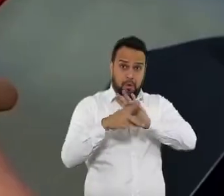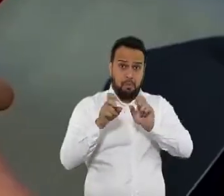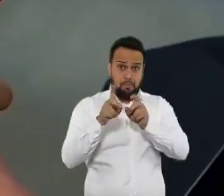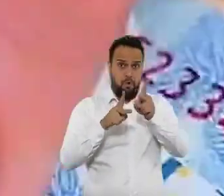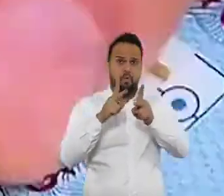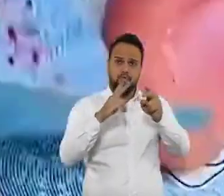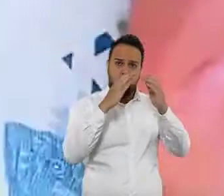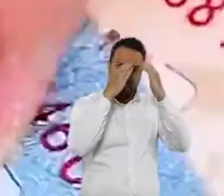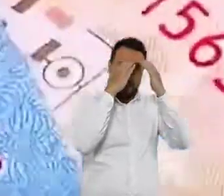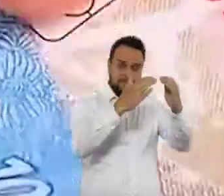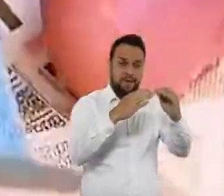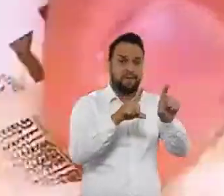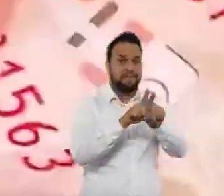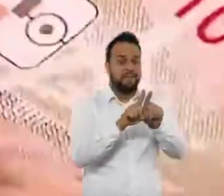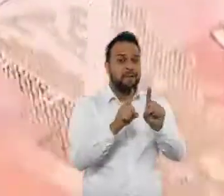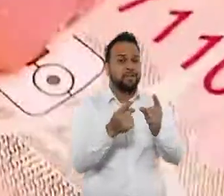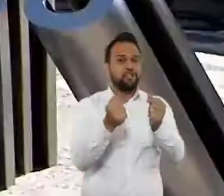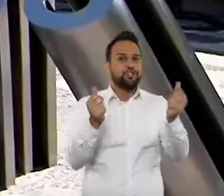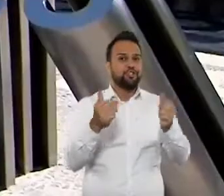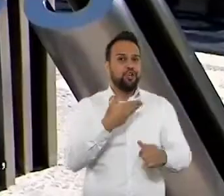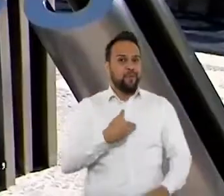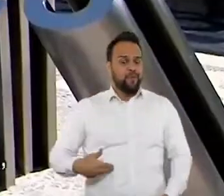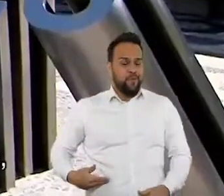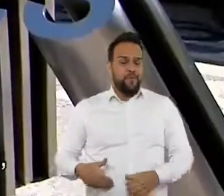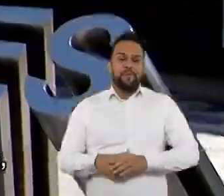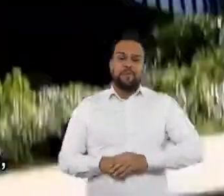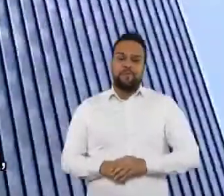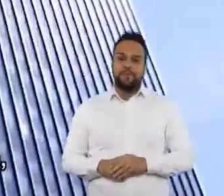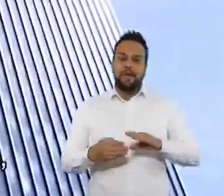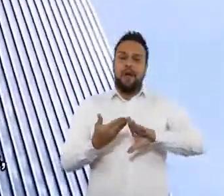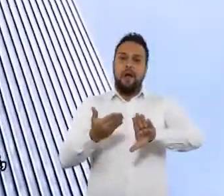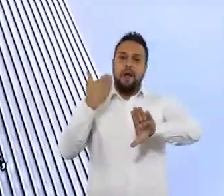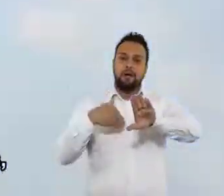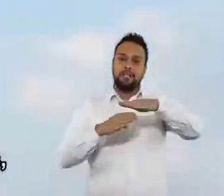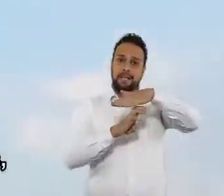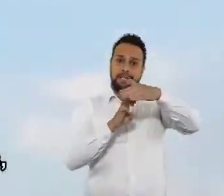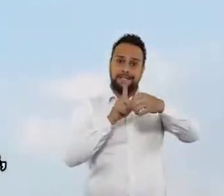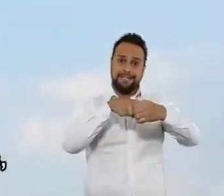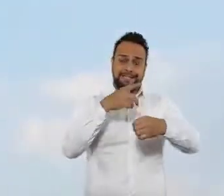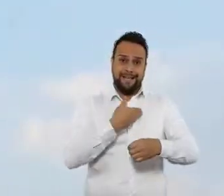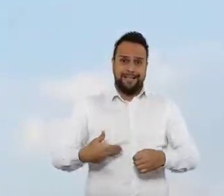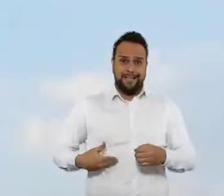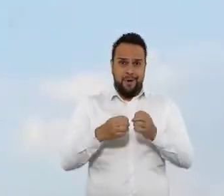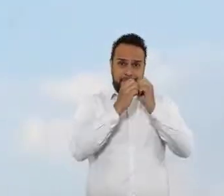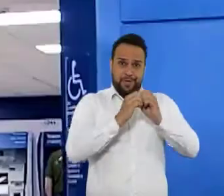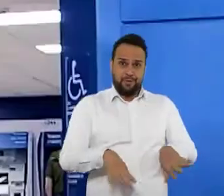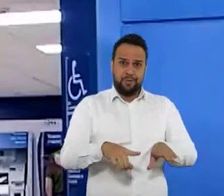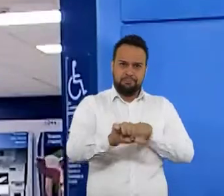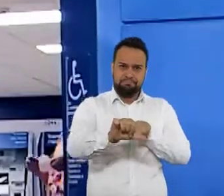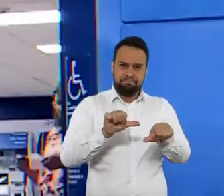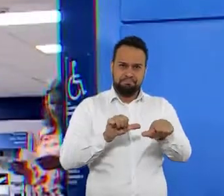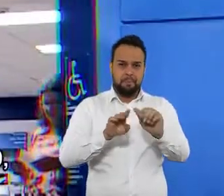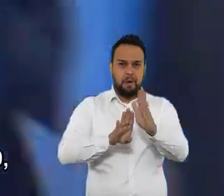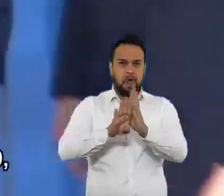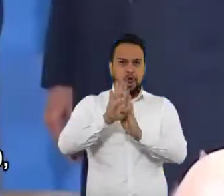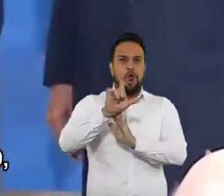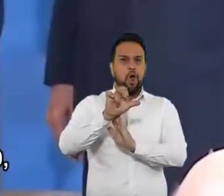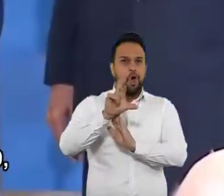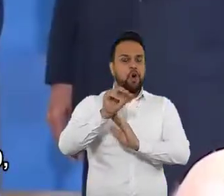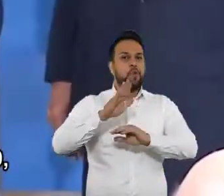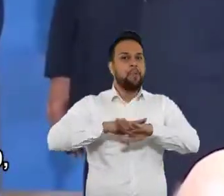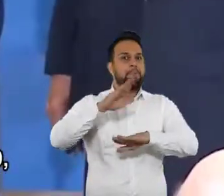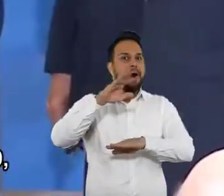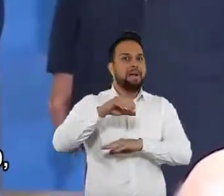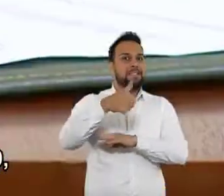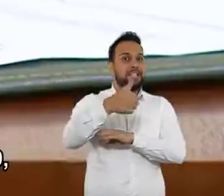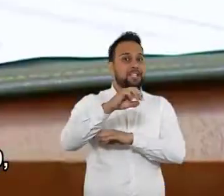foi levado a sério, assim como o dinheiro público. As estatais que antes davam prejuízos passaram a dar lucro. Foram mais